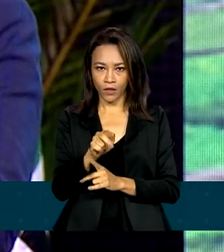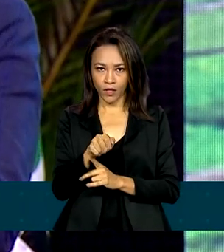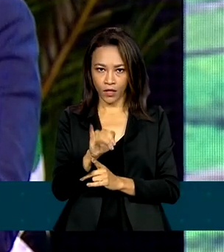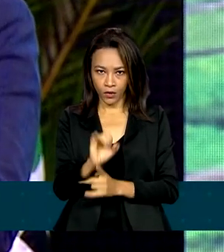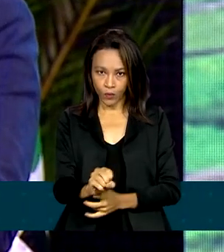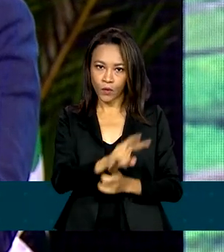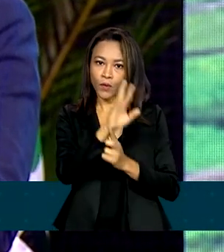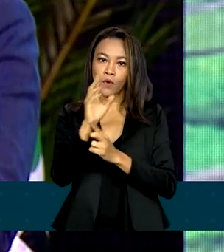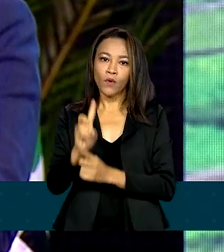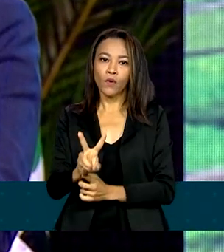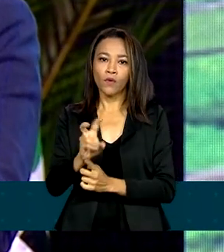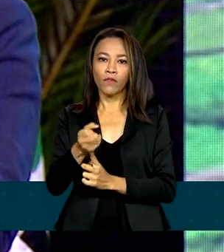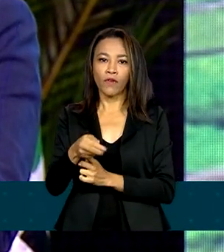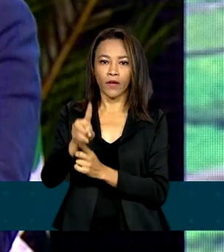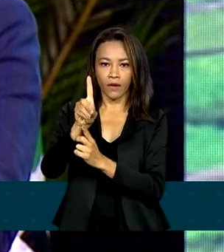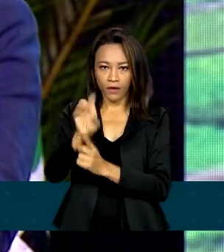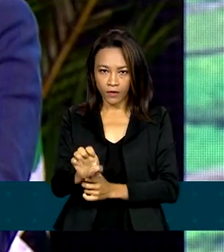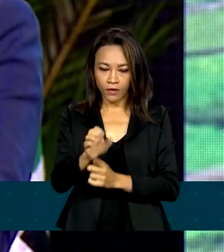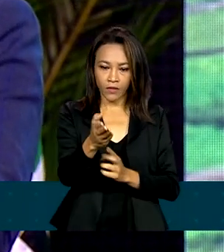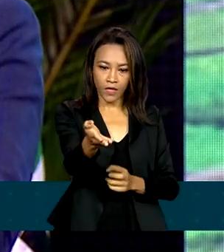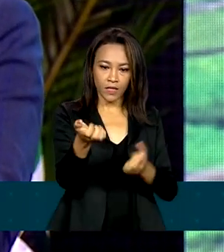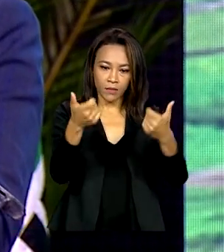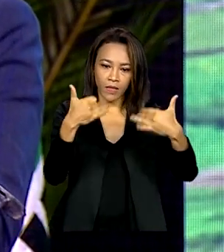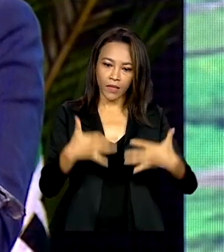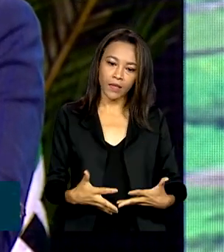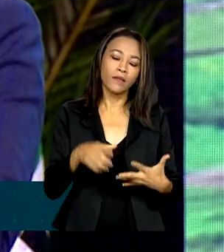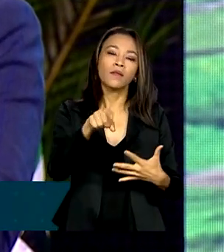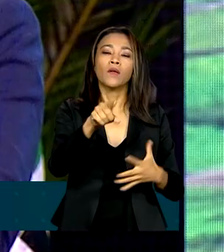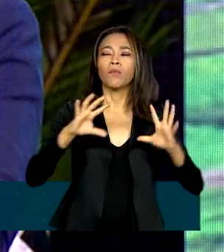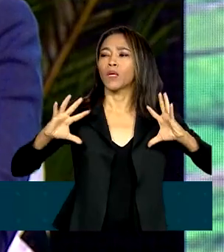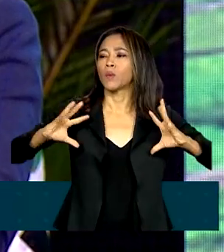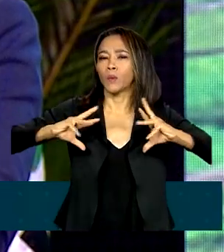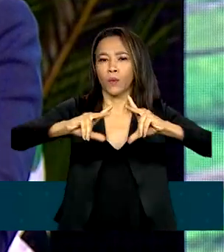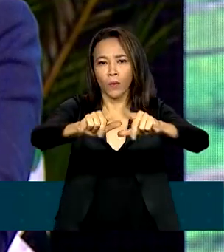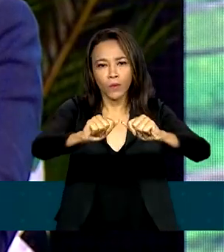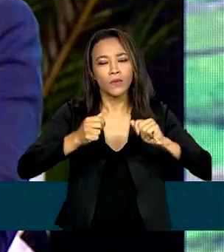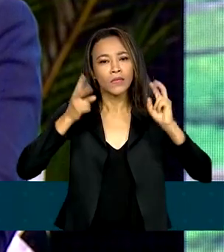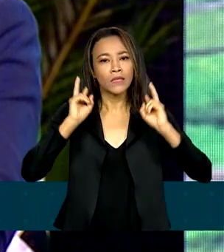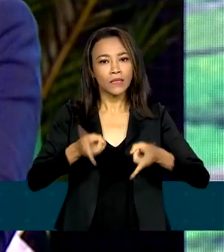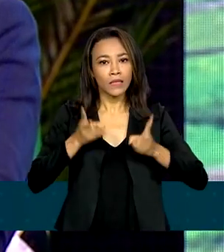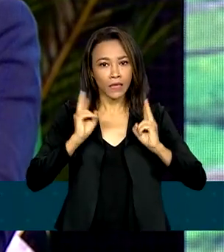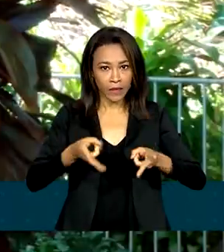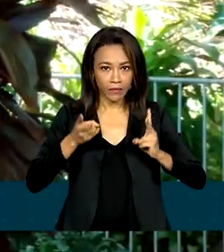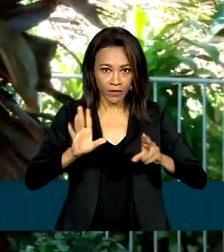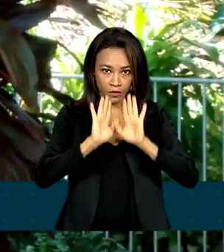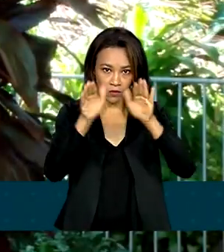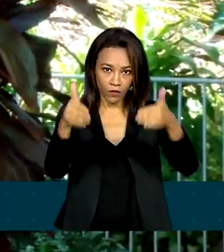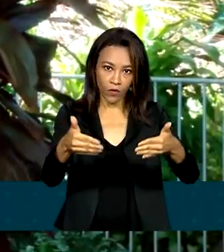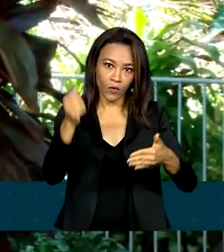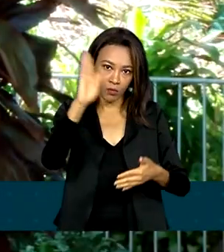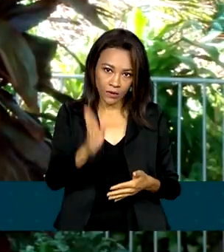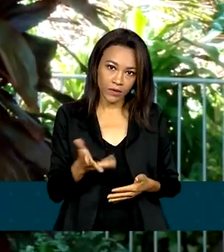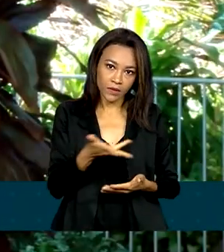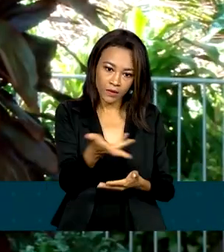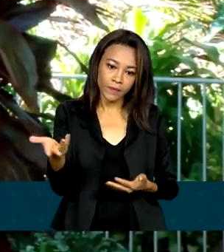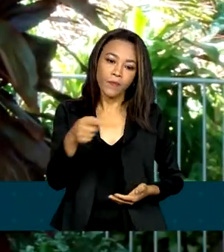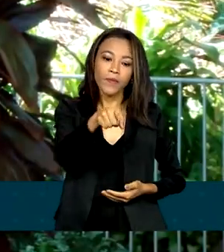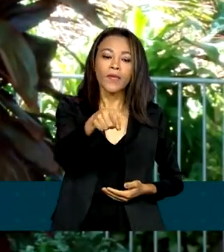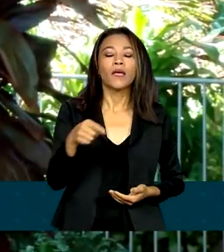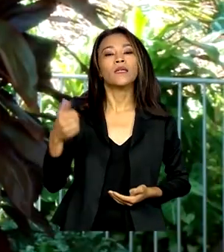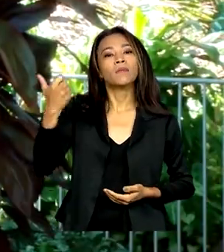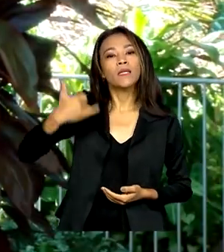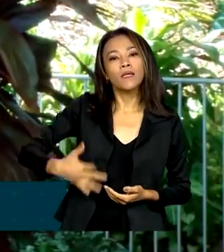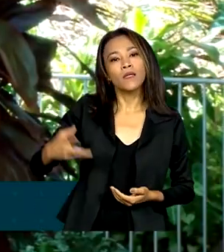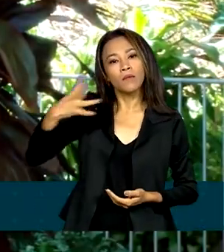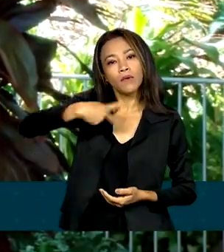renovável para todos e para todas sempre será prioridade do Brasil. O presidente Lula lembrou que